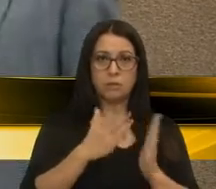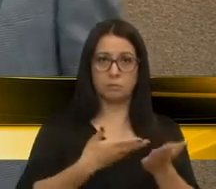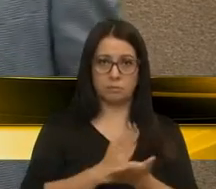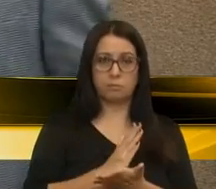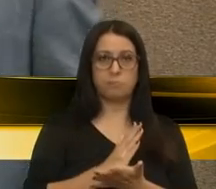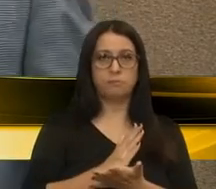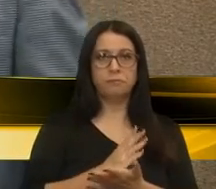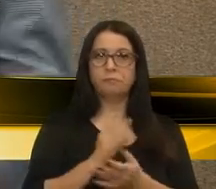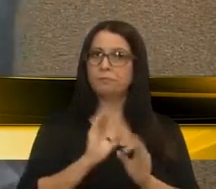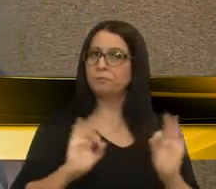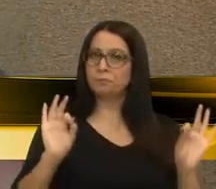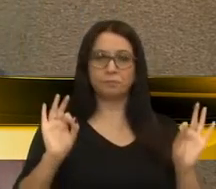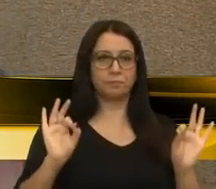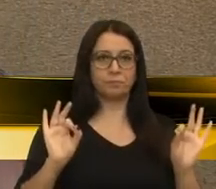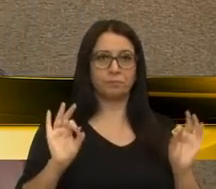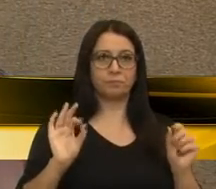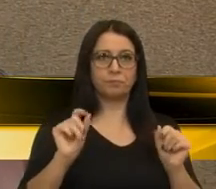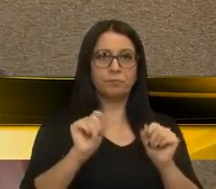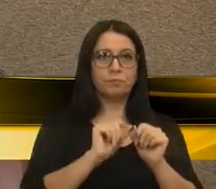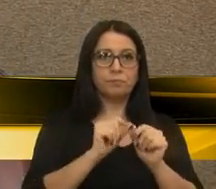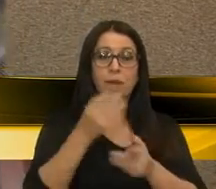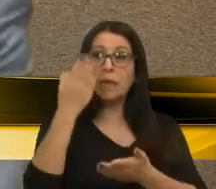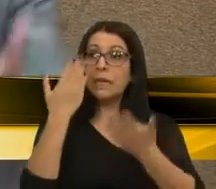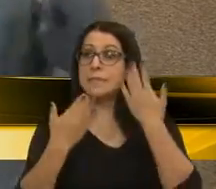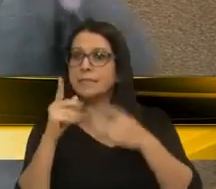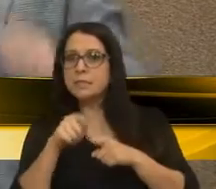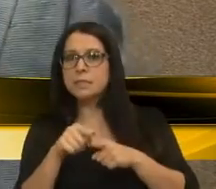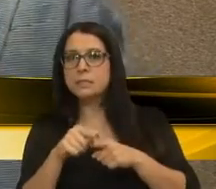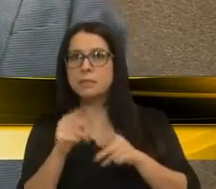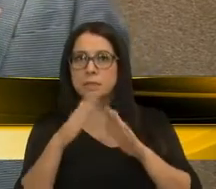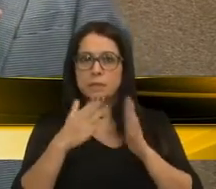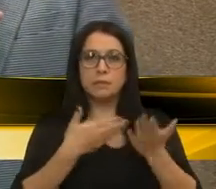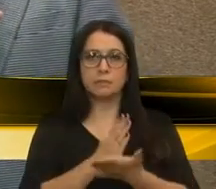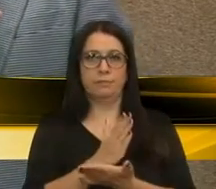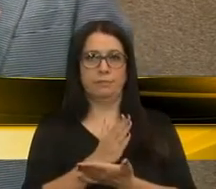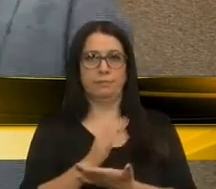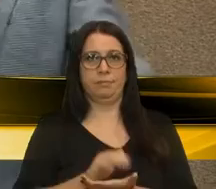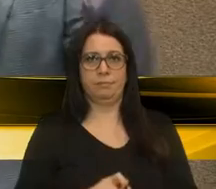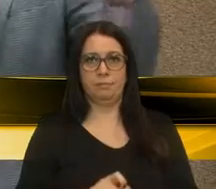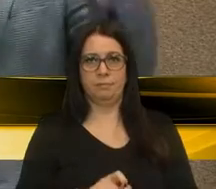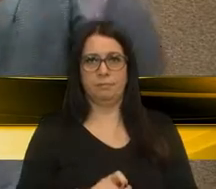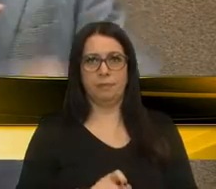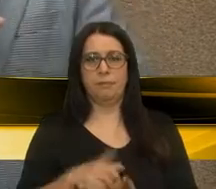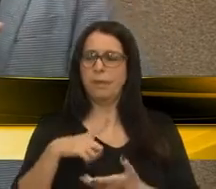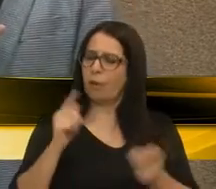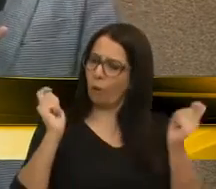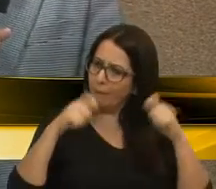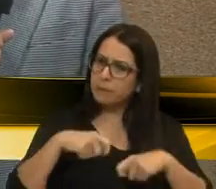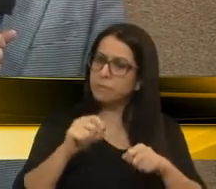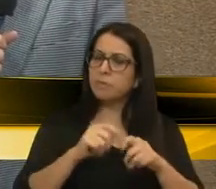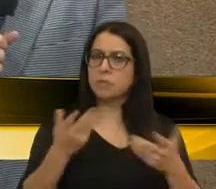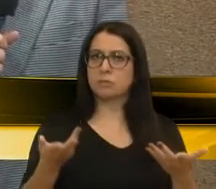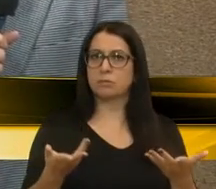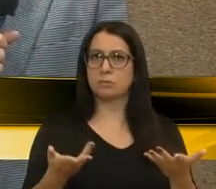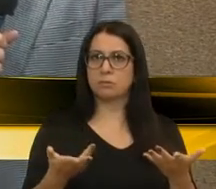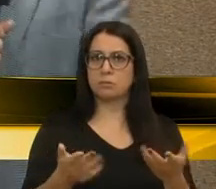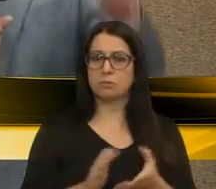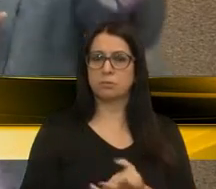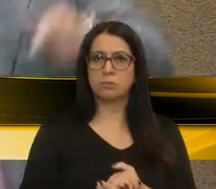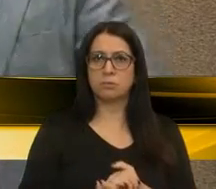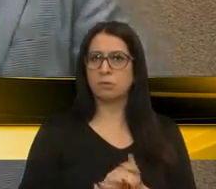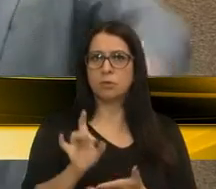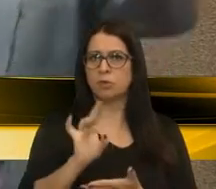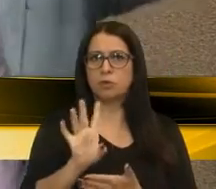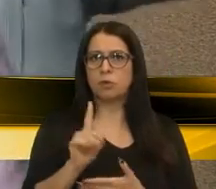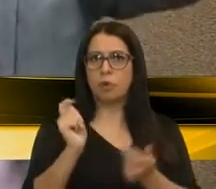aprovar. Simples. Faça uma licitação e essa casa vai aprovar. Mas tenha competência para fazer isso. E